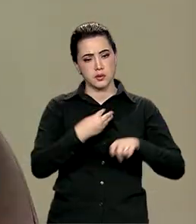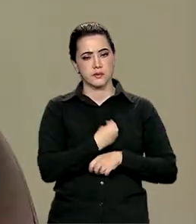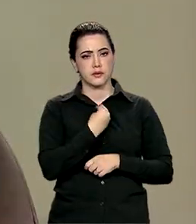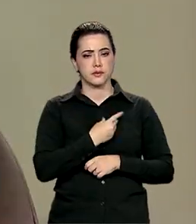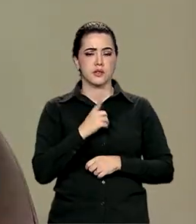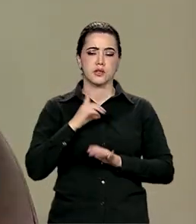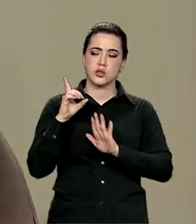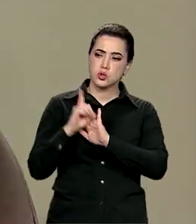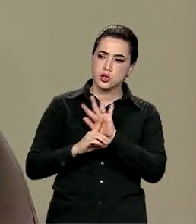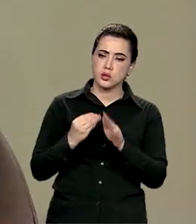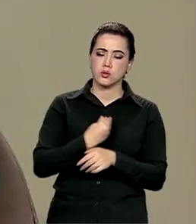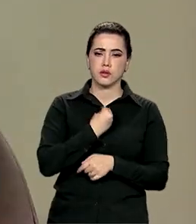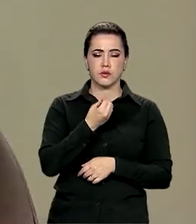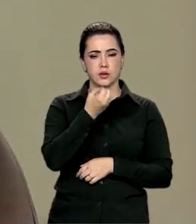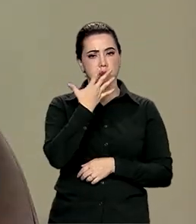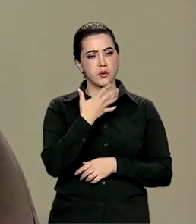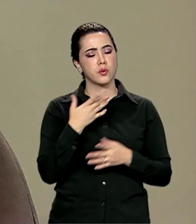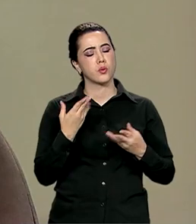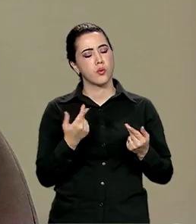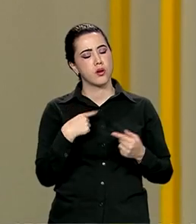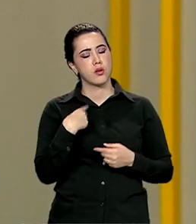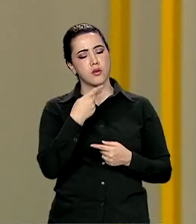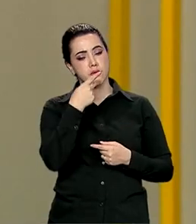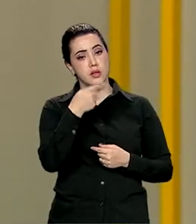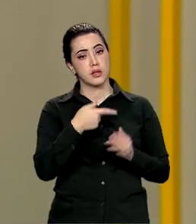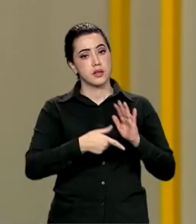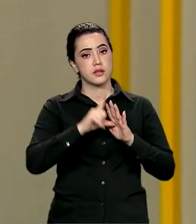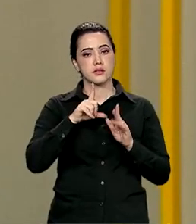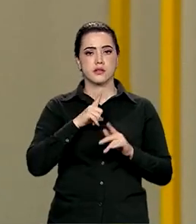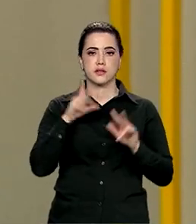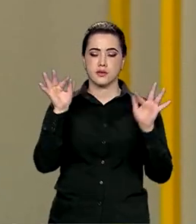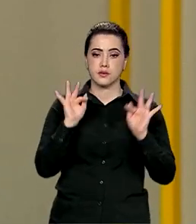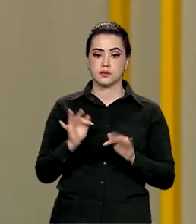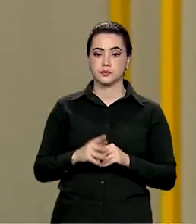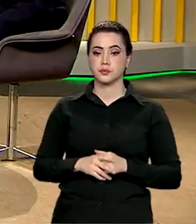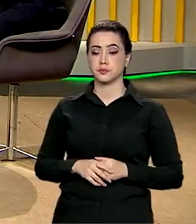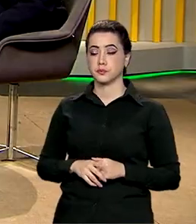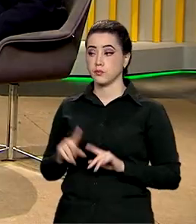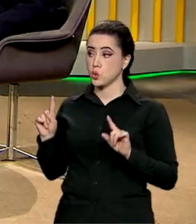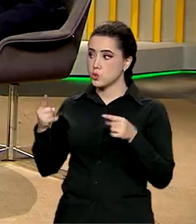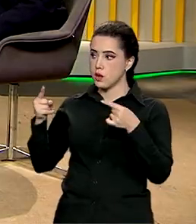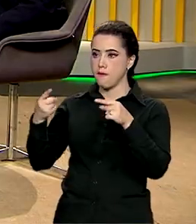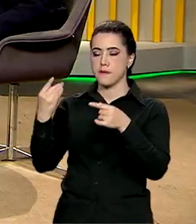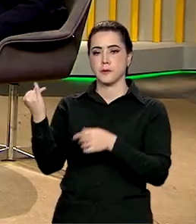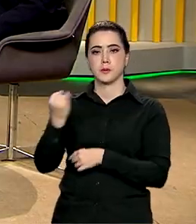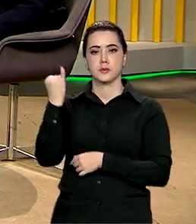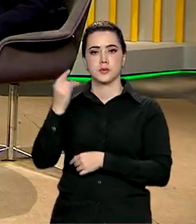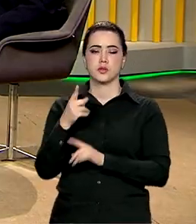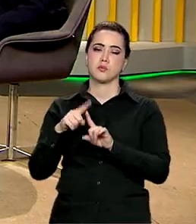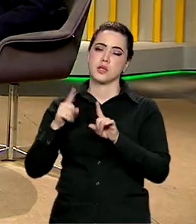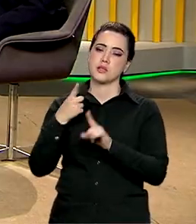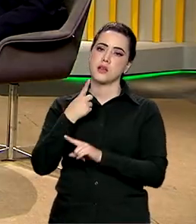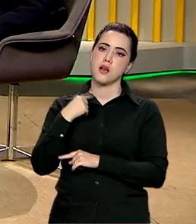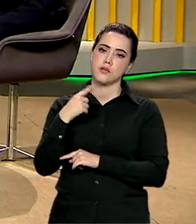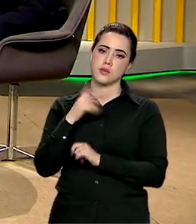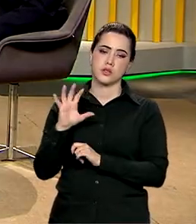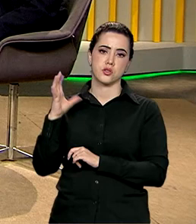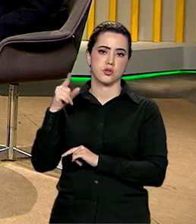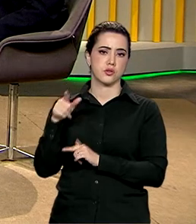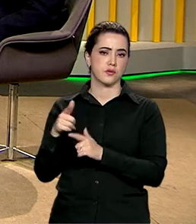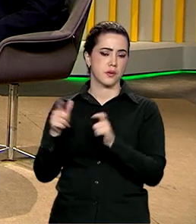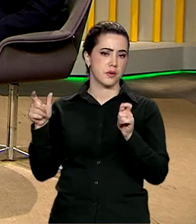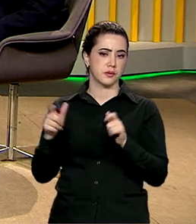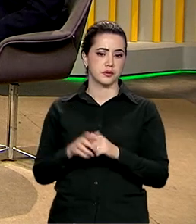ter dignidade, ter bem-estar, e, como eu disse no início, ter felicidade. Os desafios são grandes, mas a vontade de resolver isso é maior ainda, né?